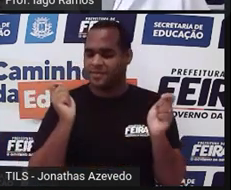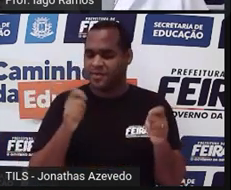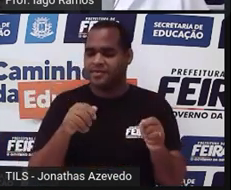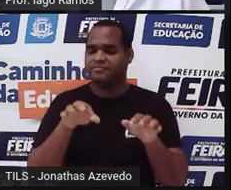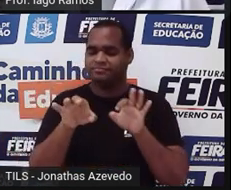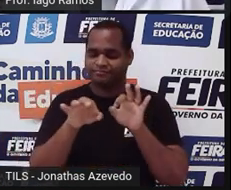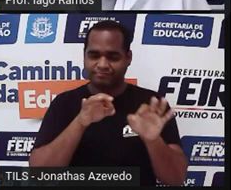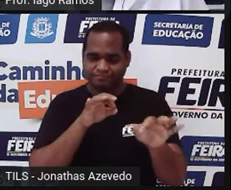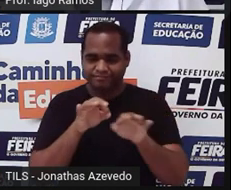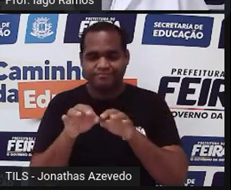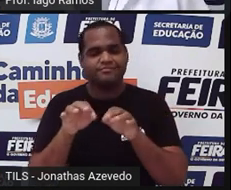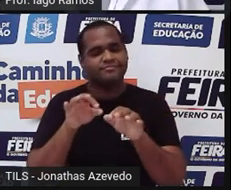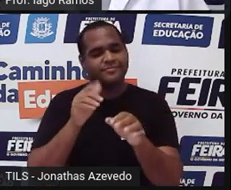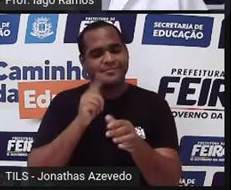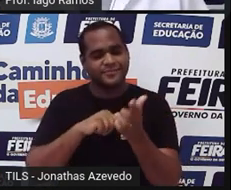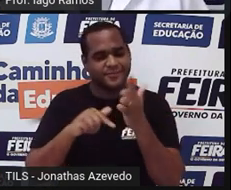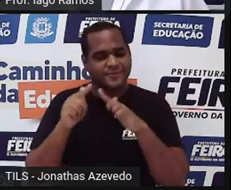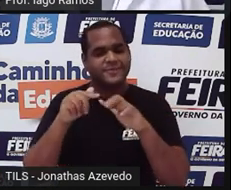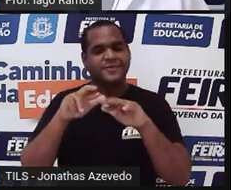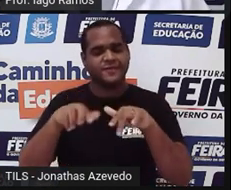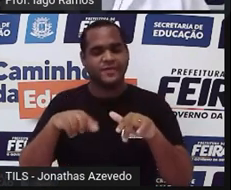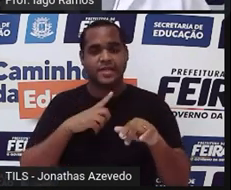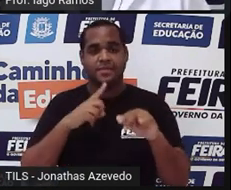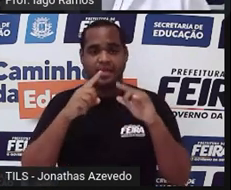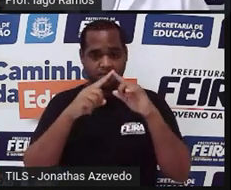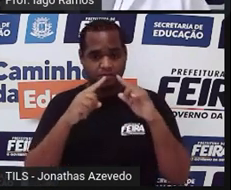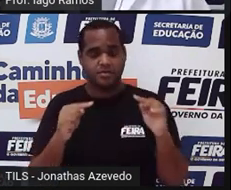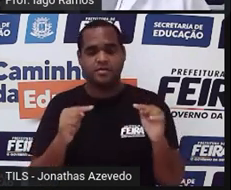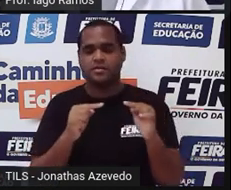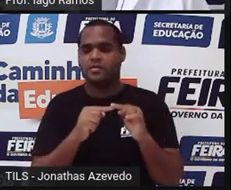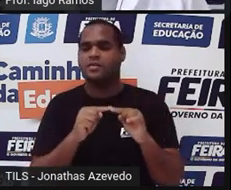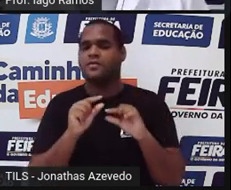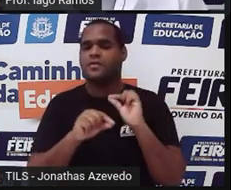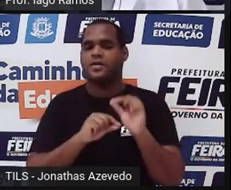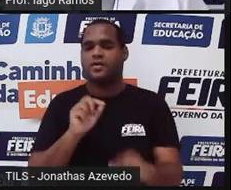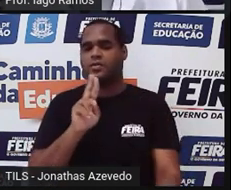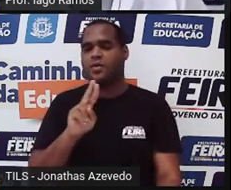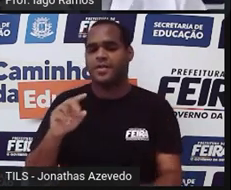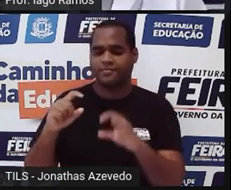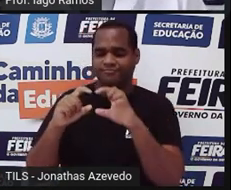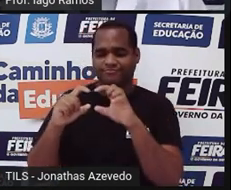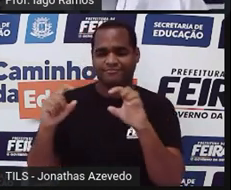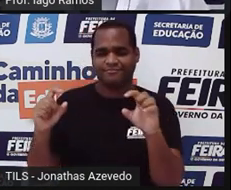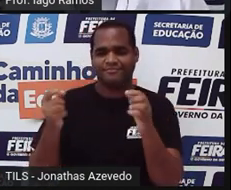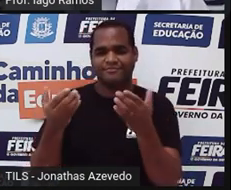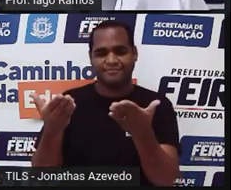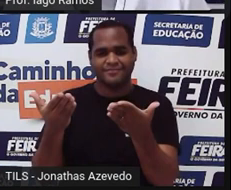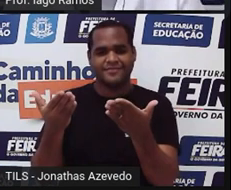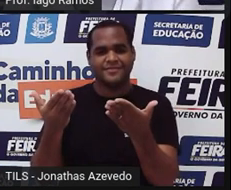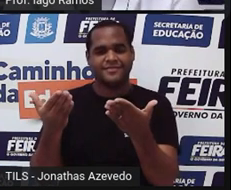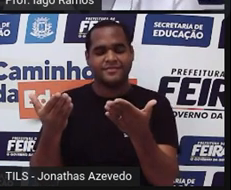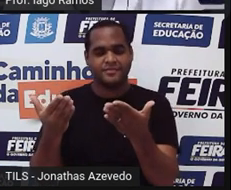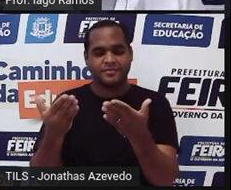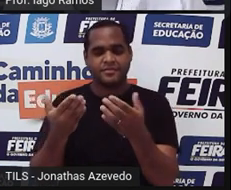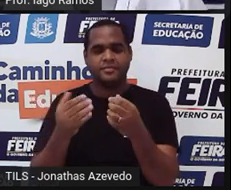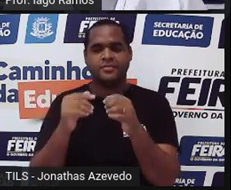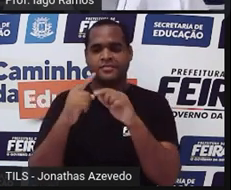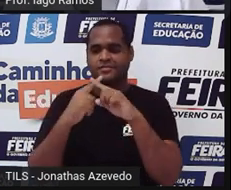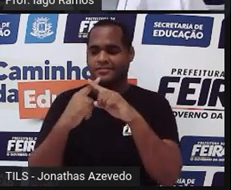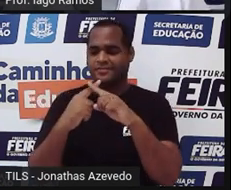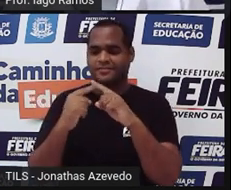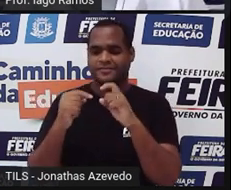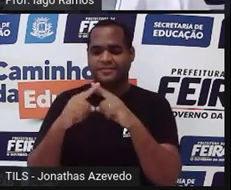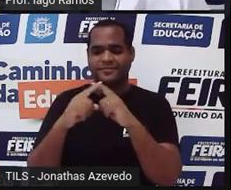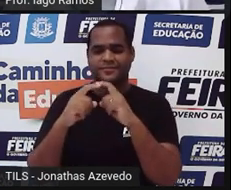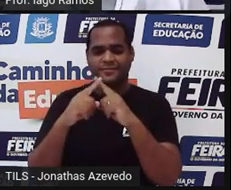triângulo com essas medidas, sim. E esse triângulo é um tipo de triângulo chamado triângulo escaleno. Eu até botei um asteriscozinho